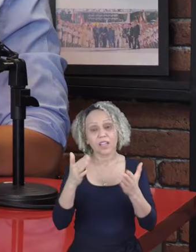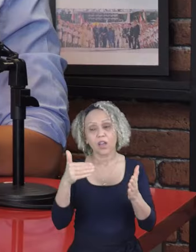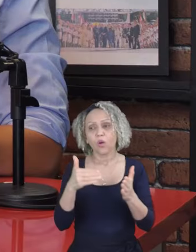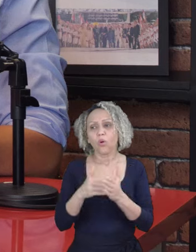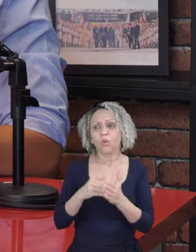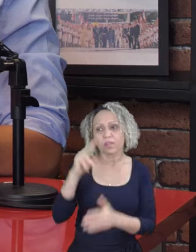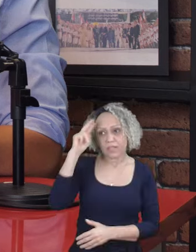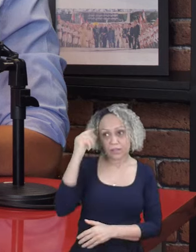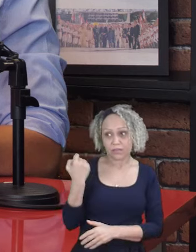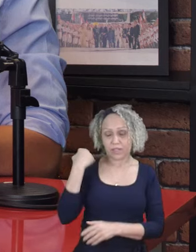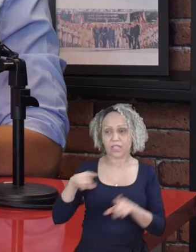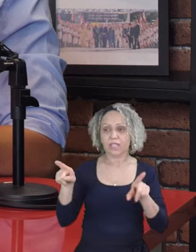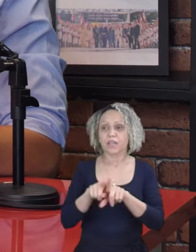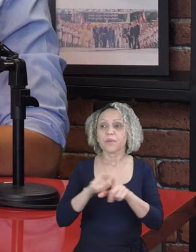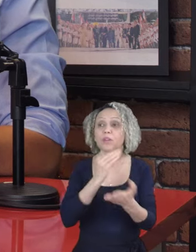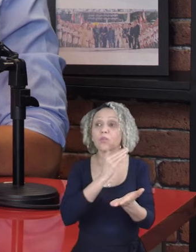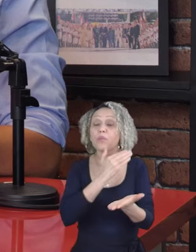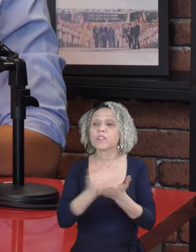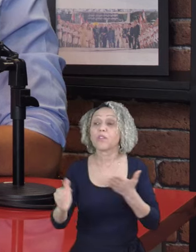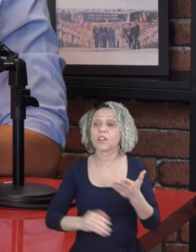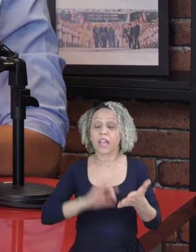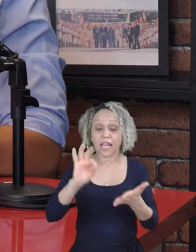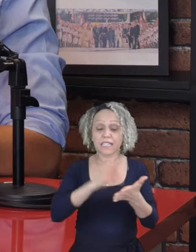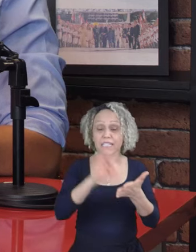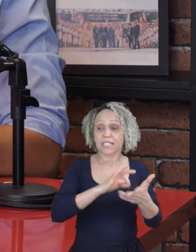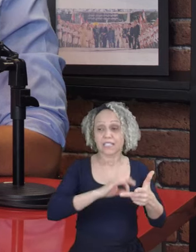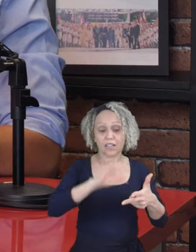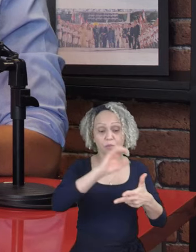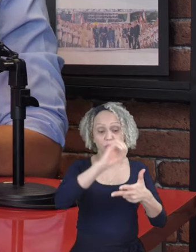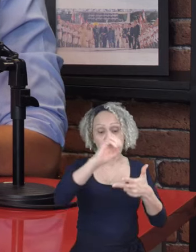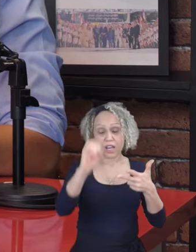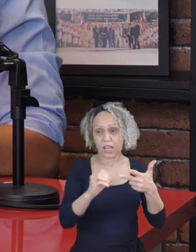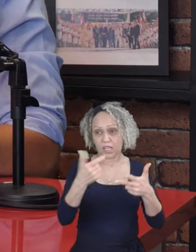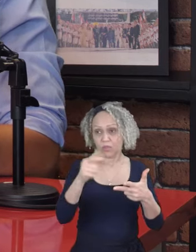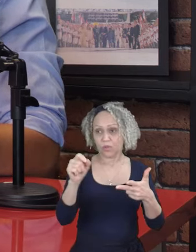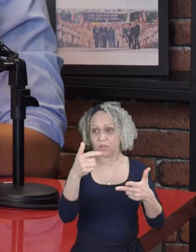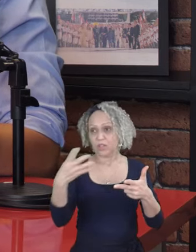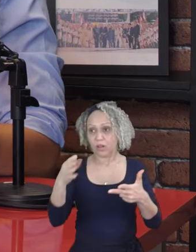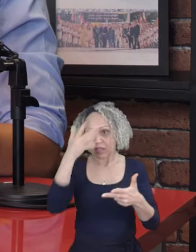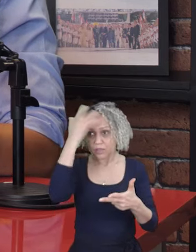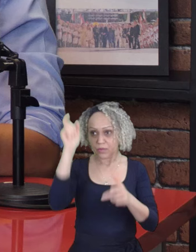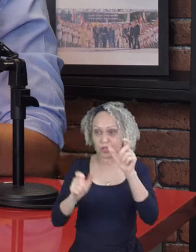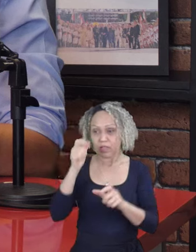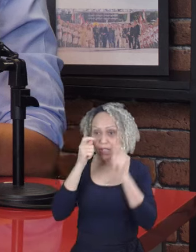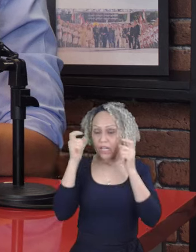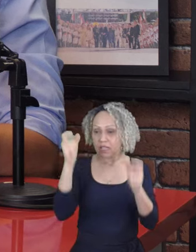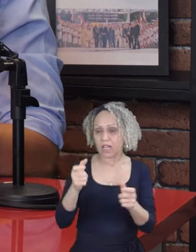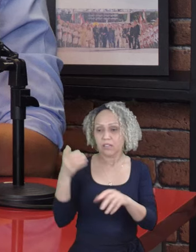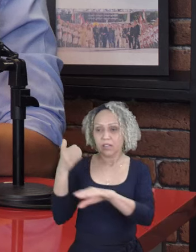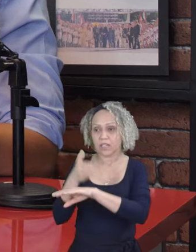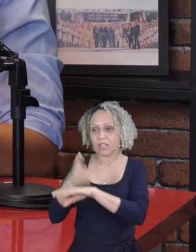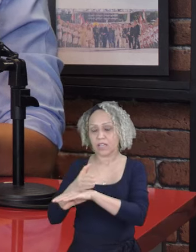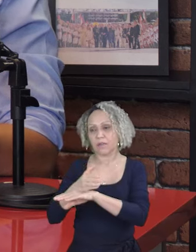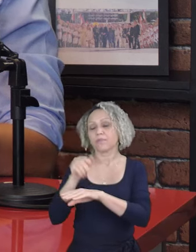E na última segunda-feira, também se iniciaram as inscrições para o Enem 2024. Os interessados devem se inscrever por meio